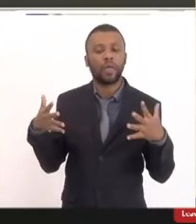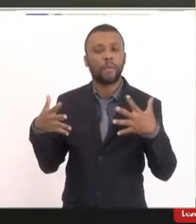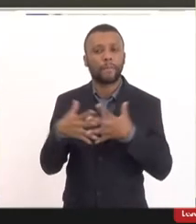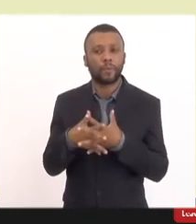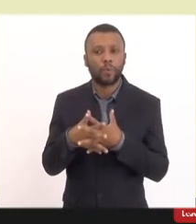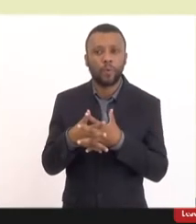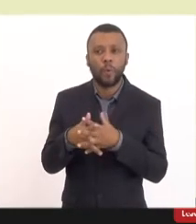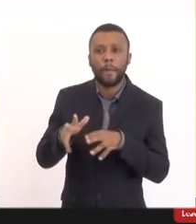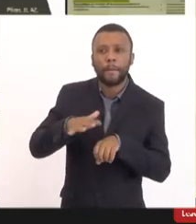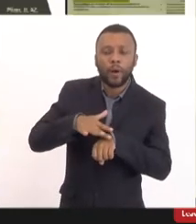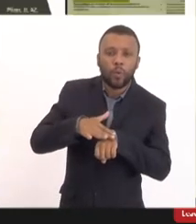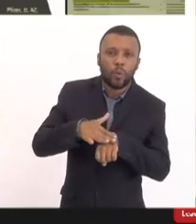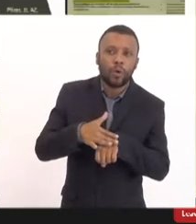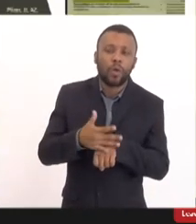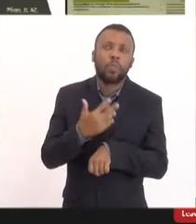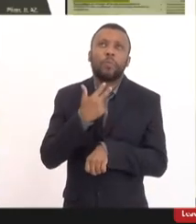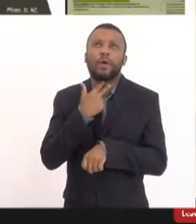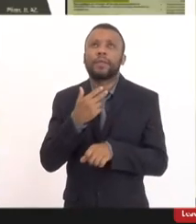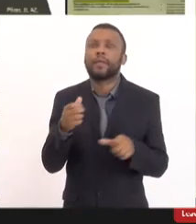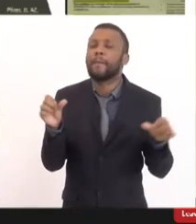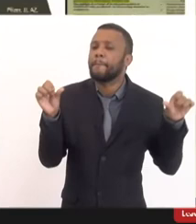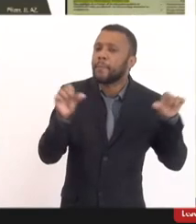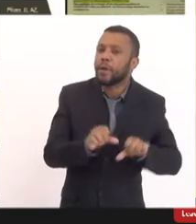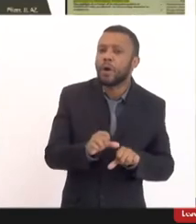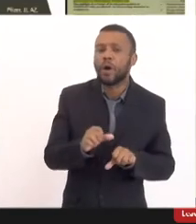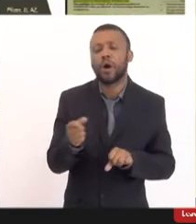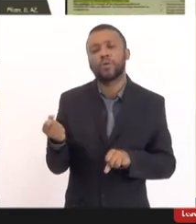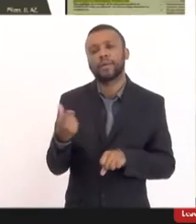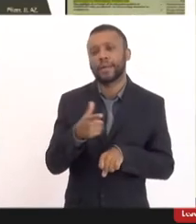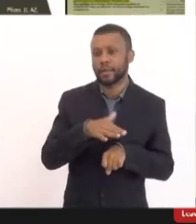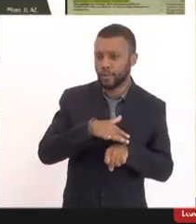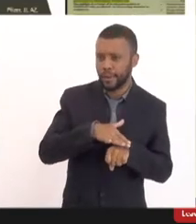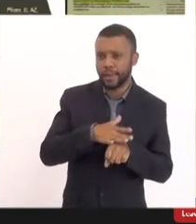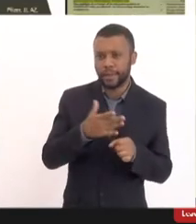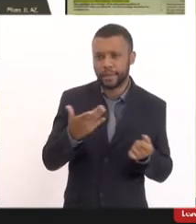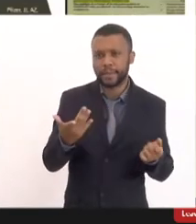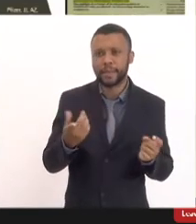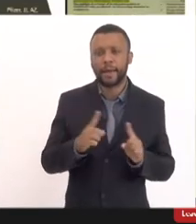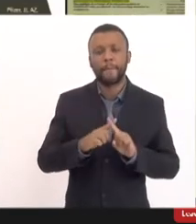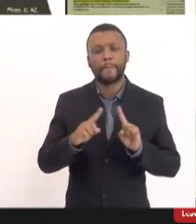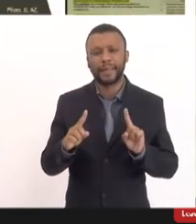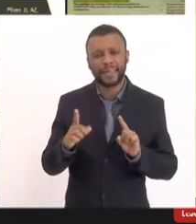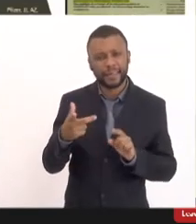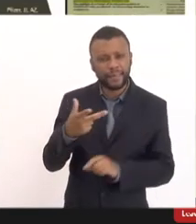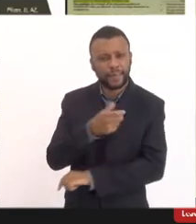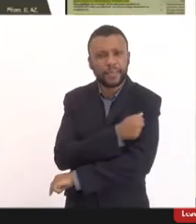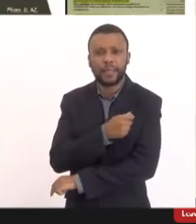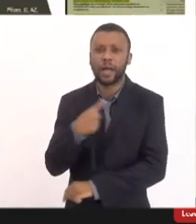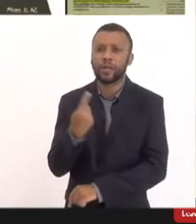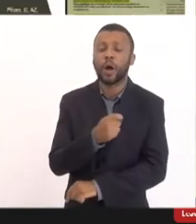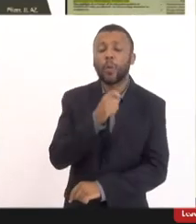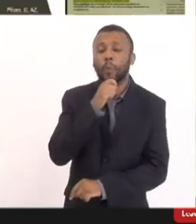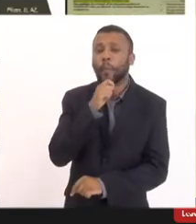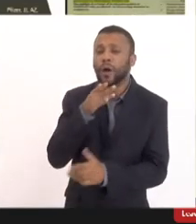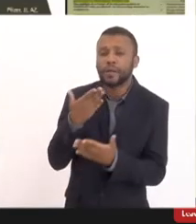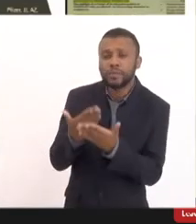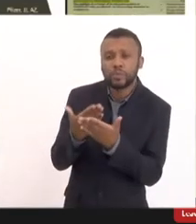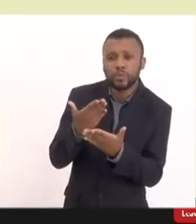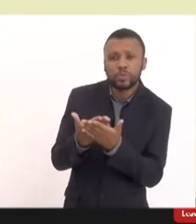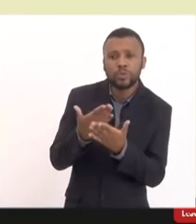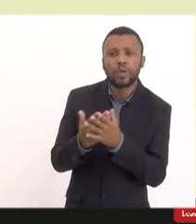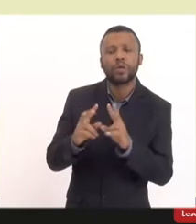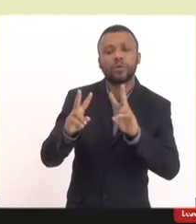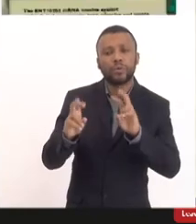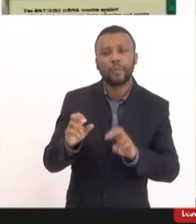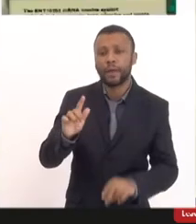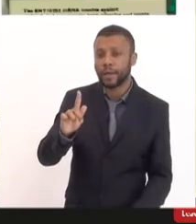pode ser pior que a doença eu falei isso ontem lá em Brasília e essas vacinas elas dizem assim a gente ainda não tem estudo quanto a genotoxidade